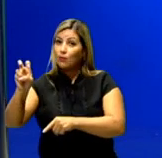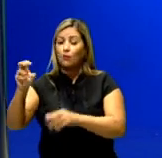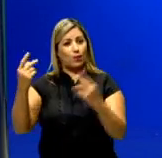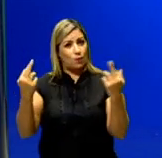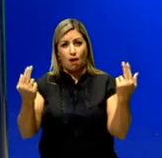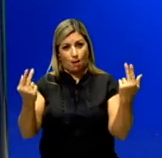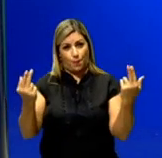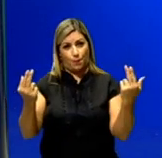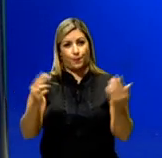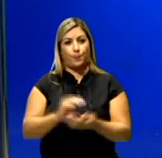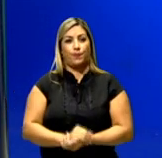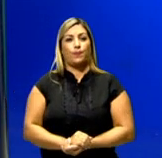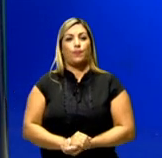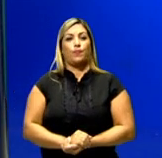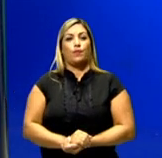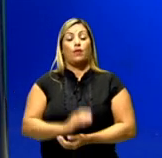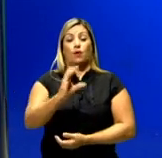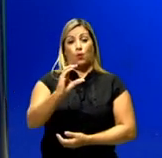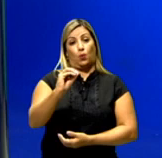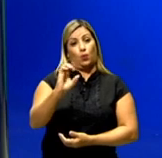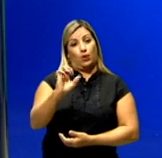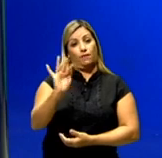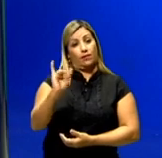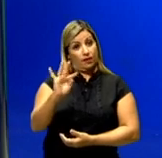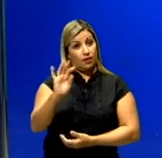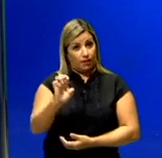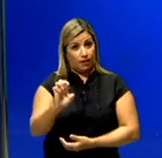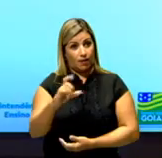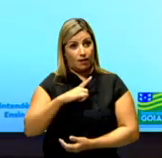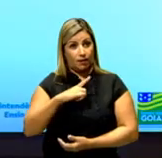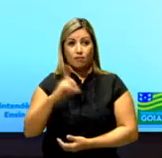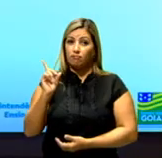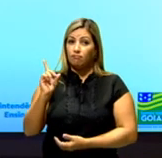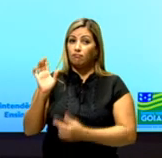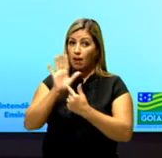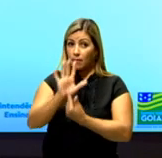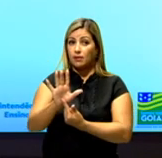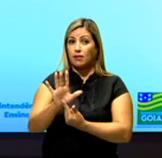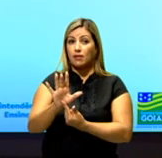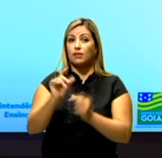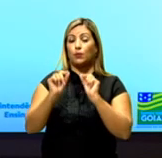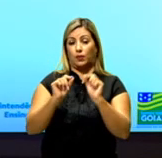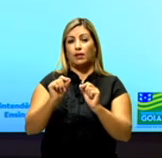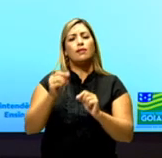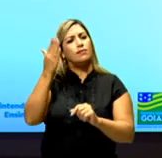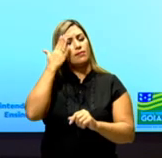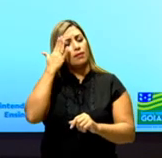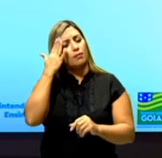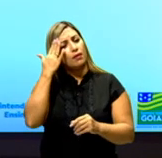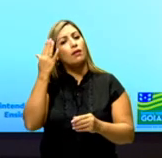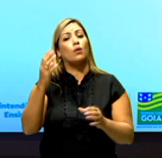formados. E justamente o coeficiente estequiométrico, esse coeficiente aqui, nos dá essa noção